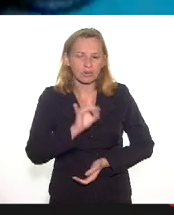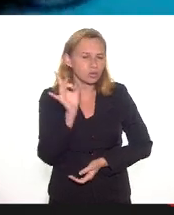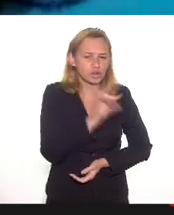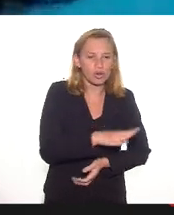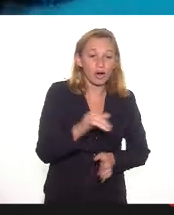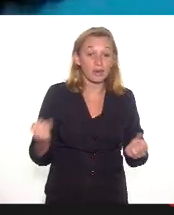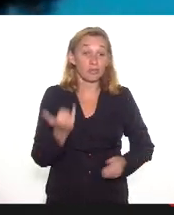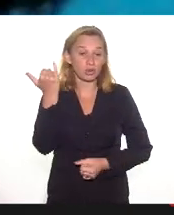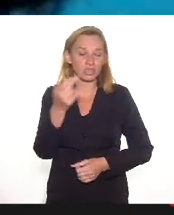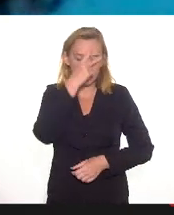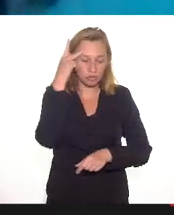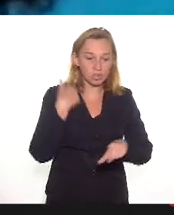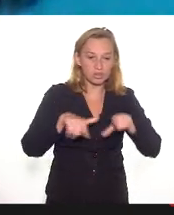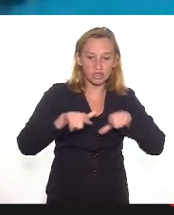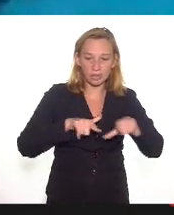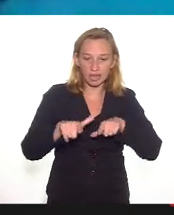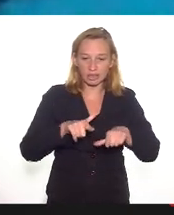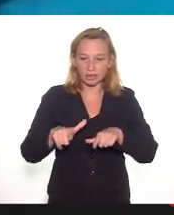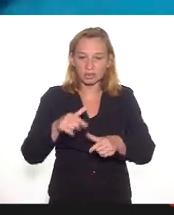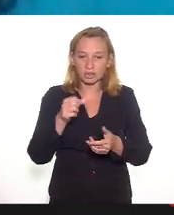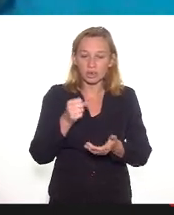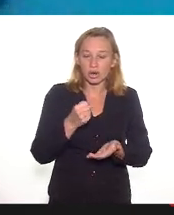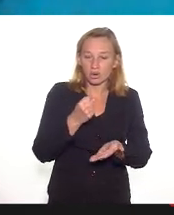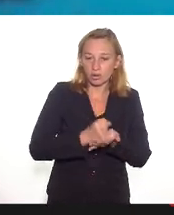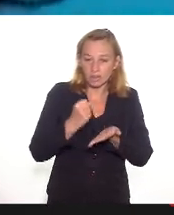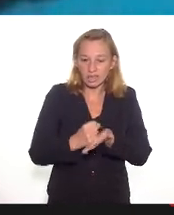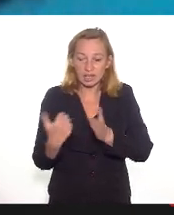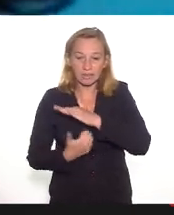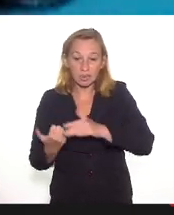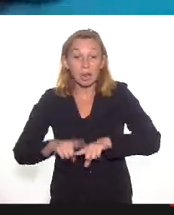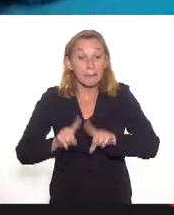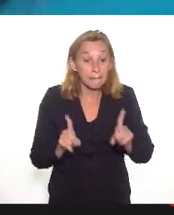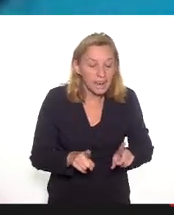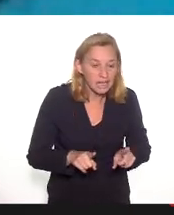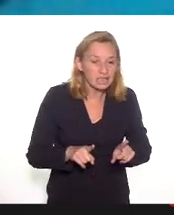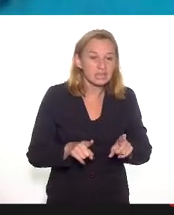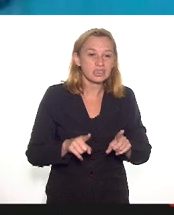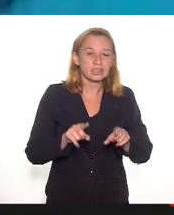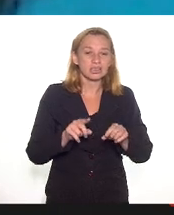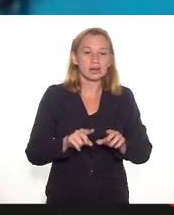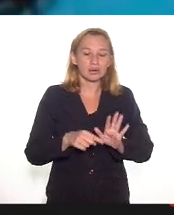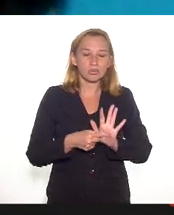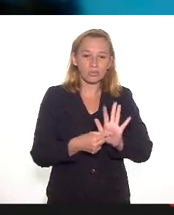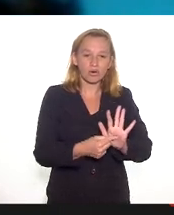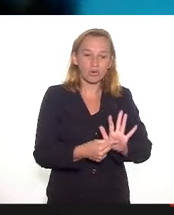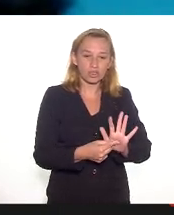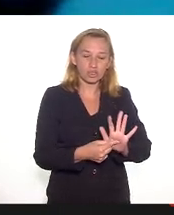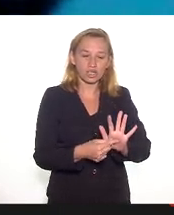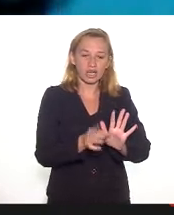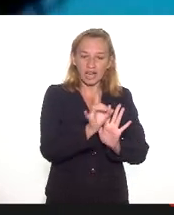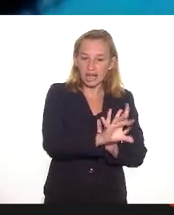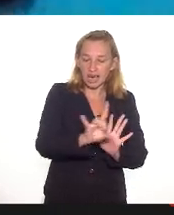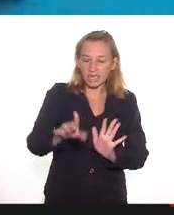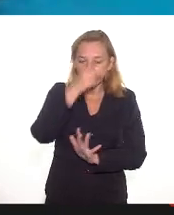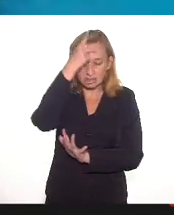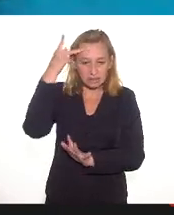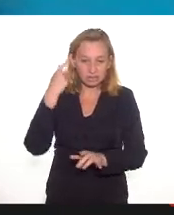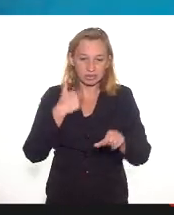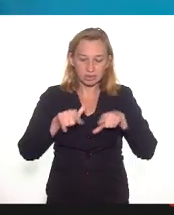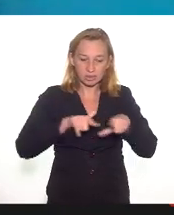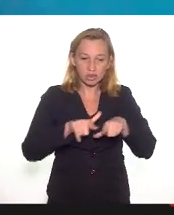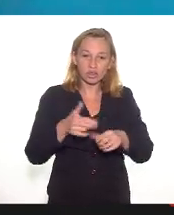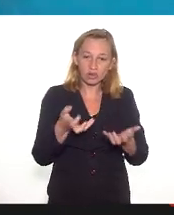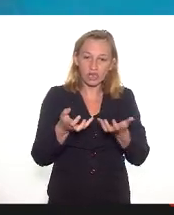importância dos trabalhadores terceirizados dos museus, mas traça um perfil desses trabalhadores e queria complementar com a informação